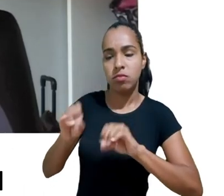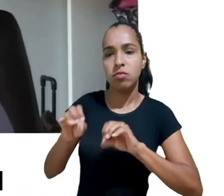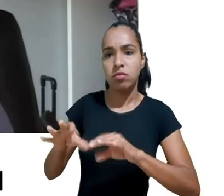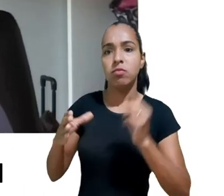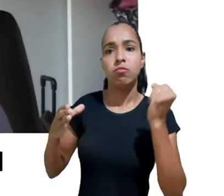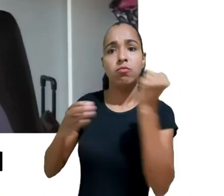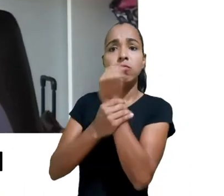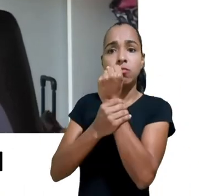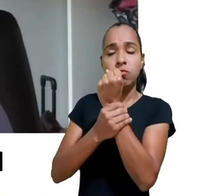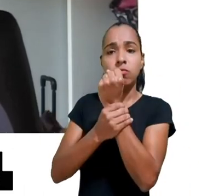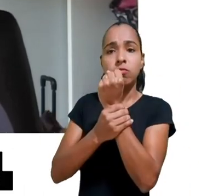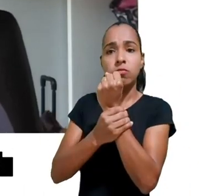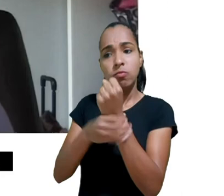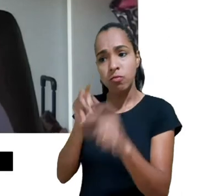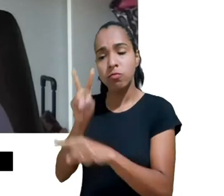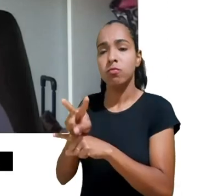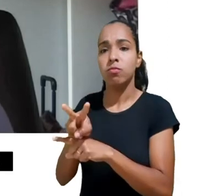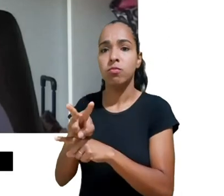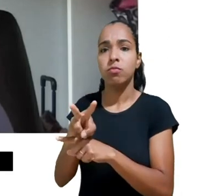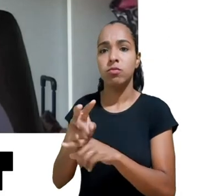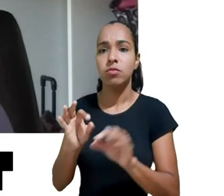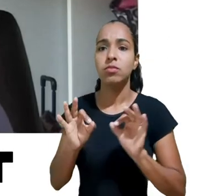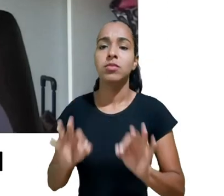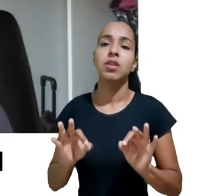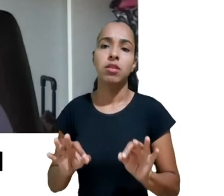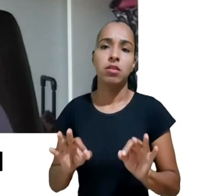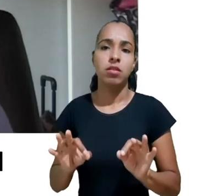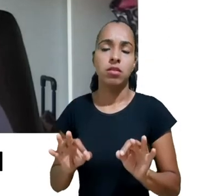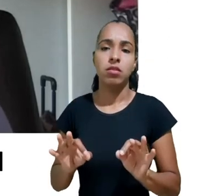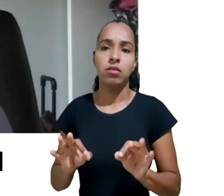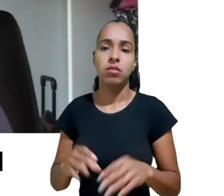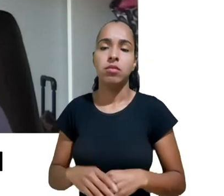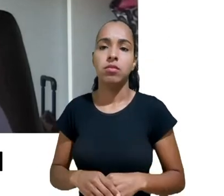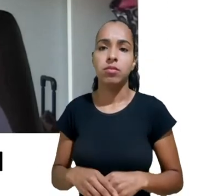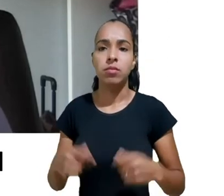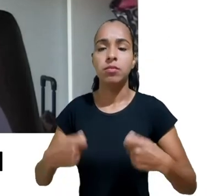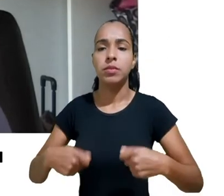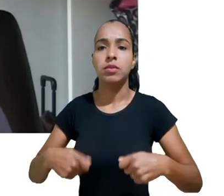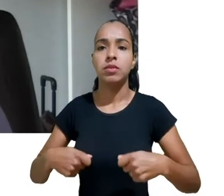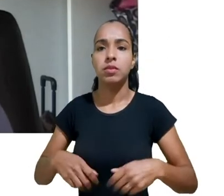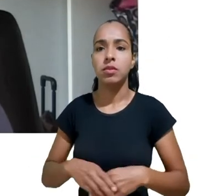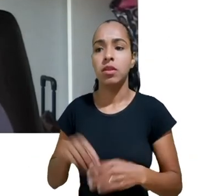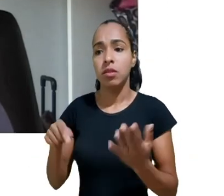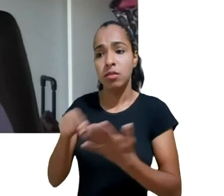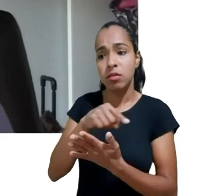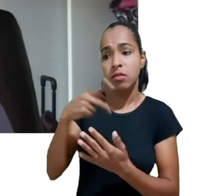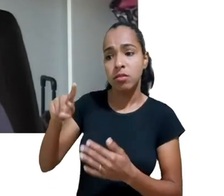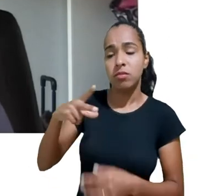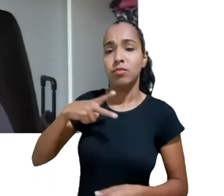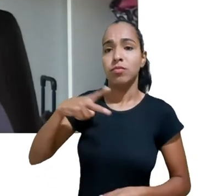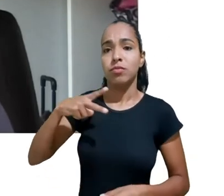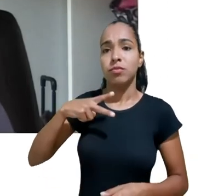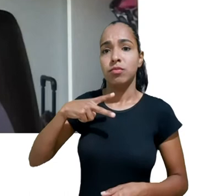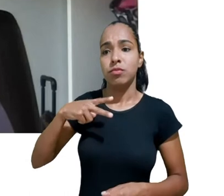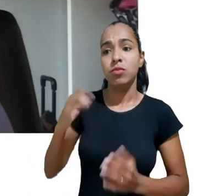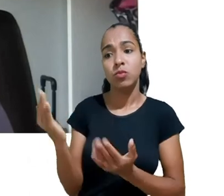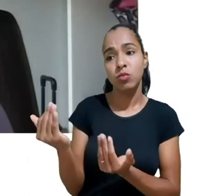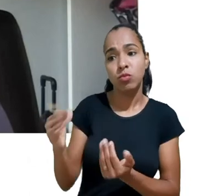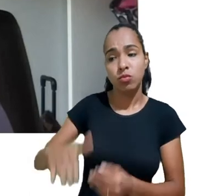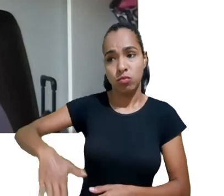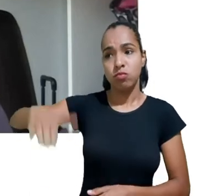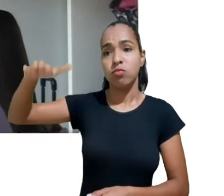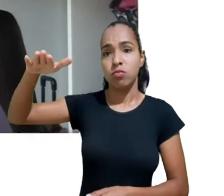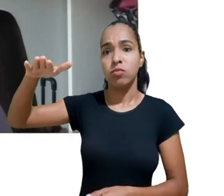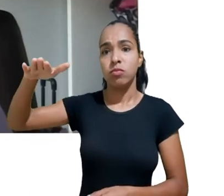garantir a privacidade dos dados dessas crianças que estão crescendo e adolescentes e a definição